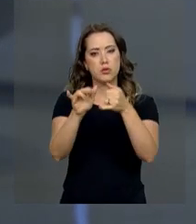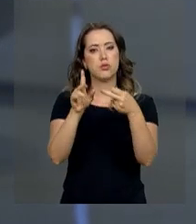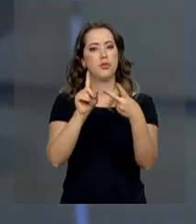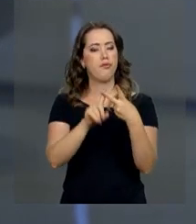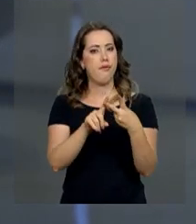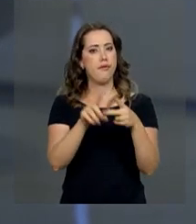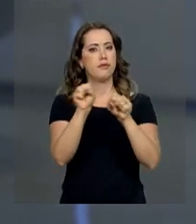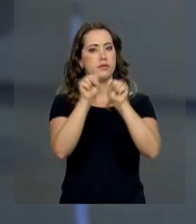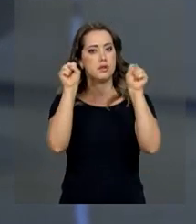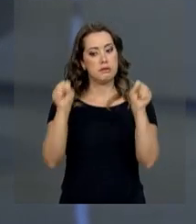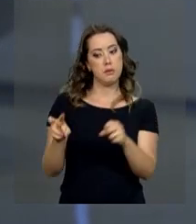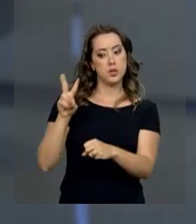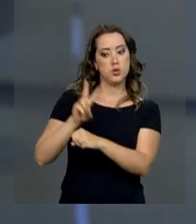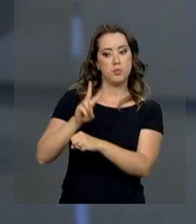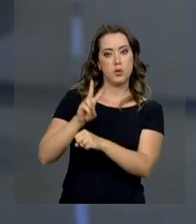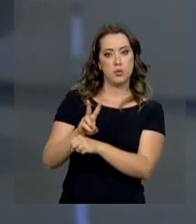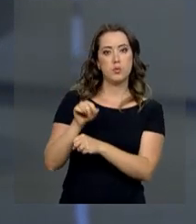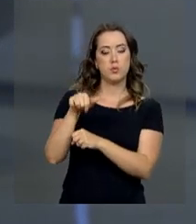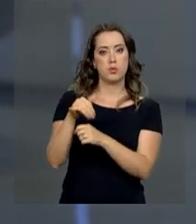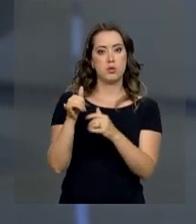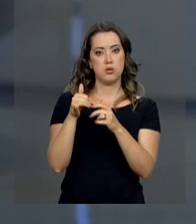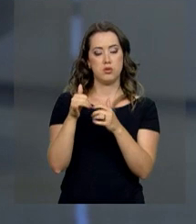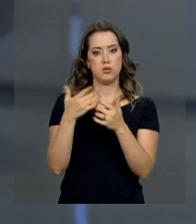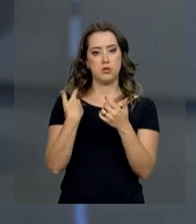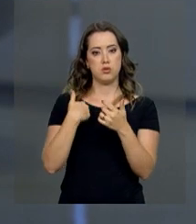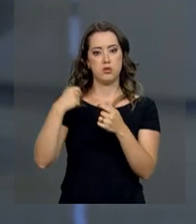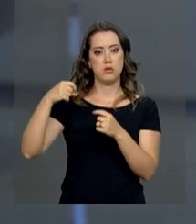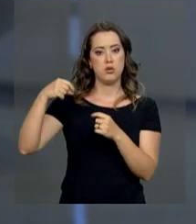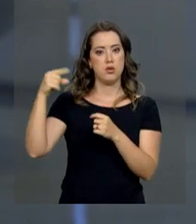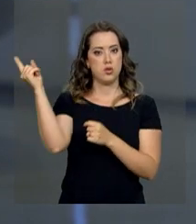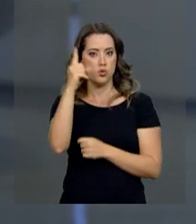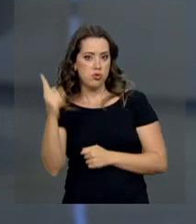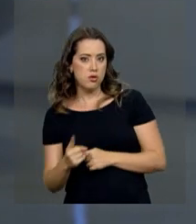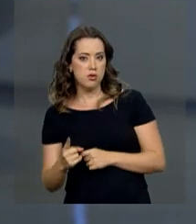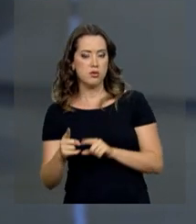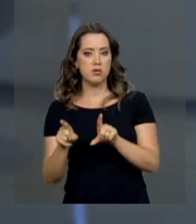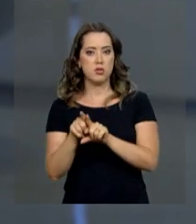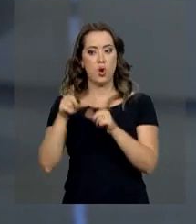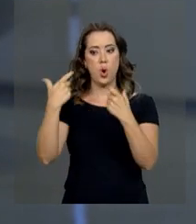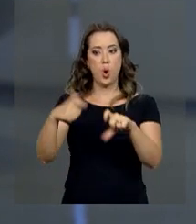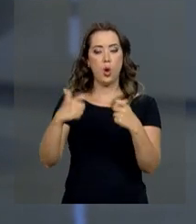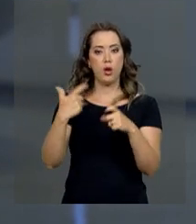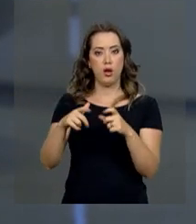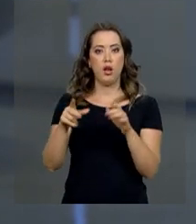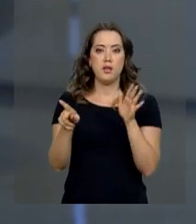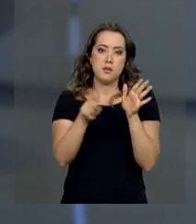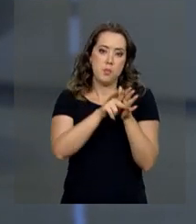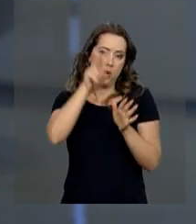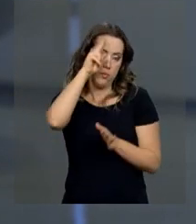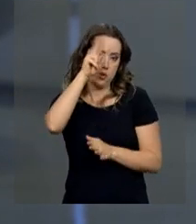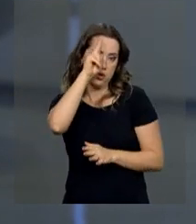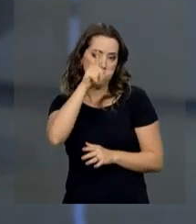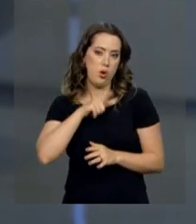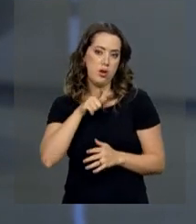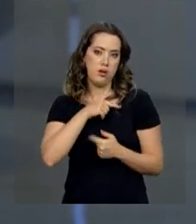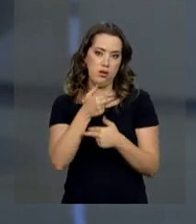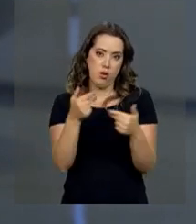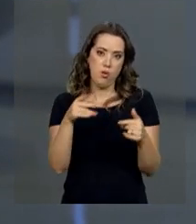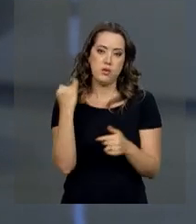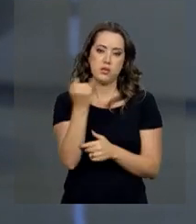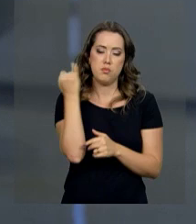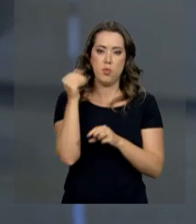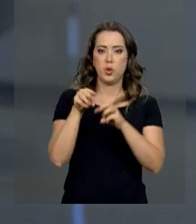de proteção contra descargas atmosféricas em prédios históricos que abriguem acervos como museus,